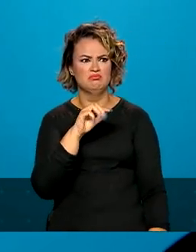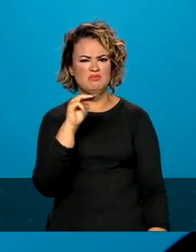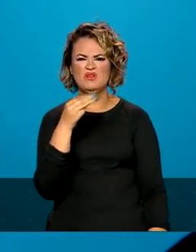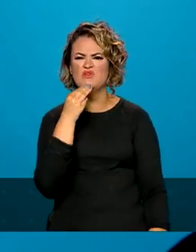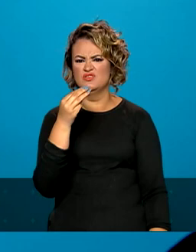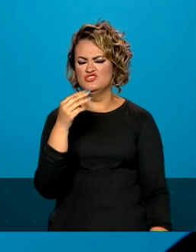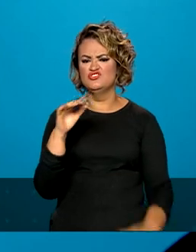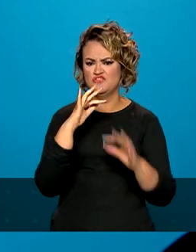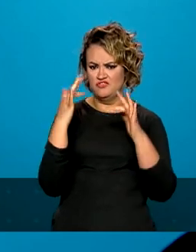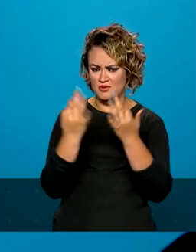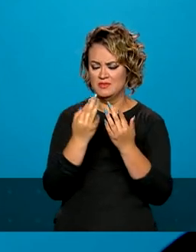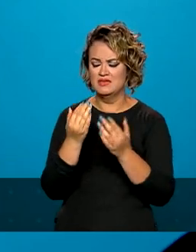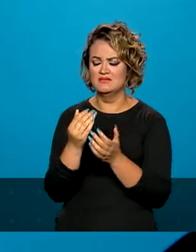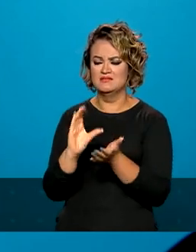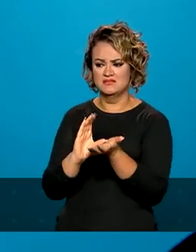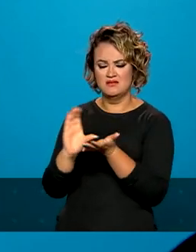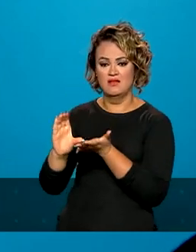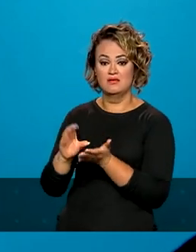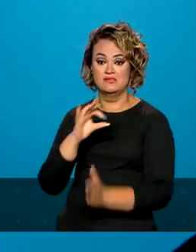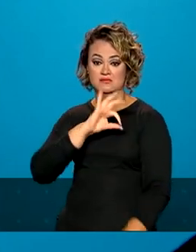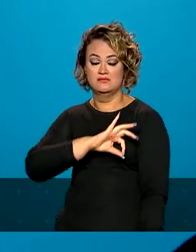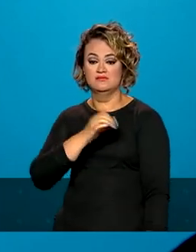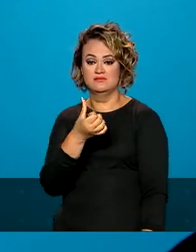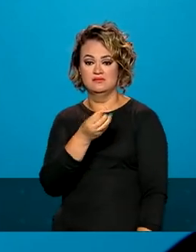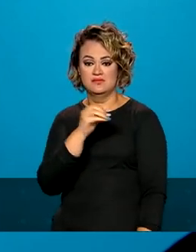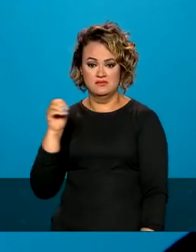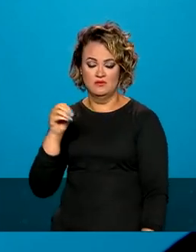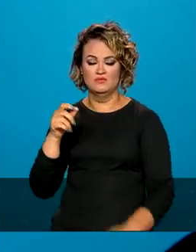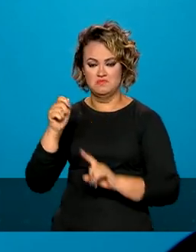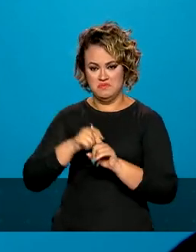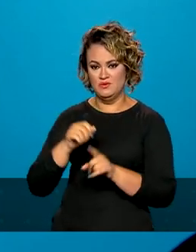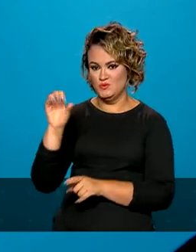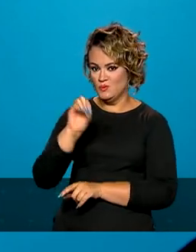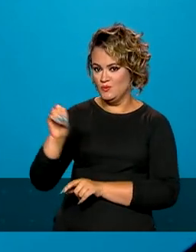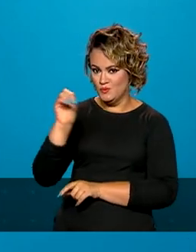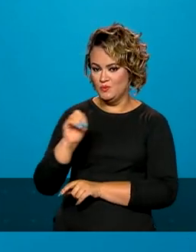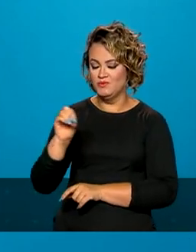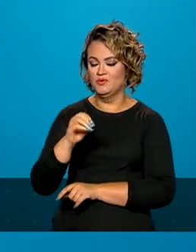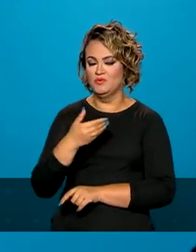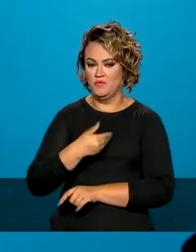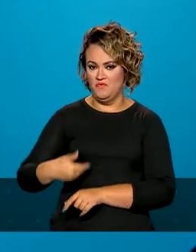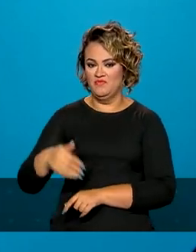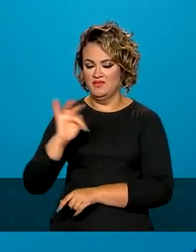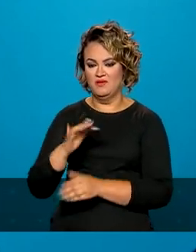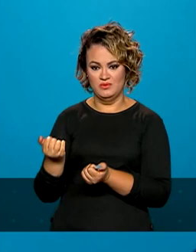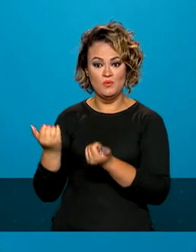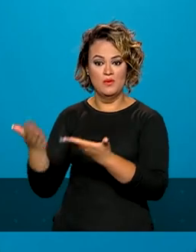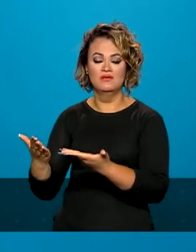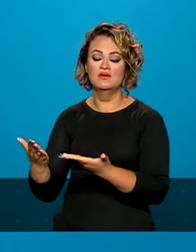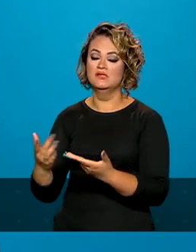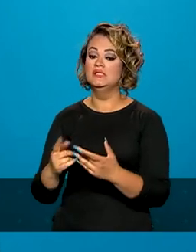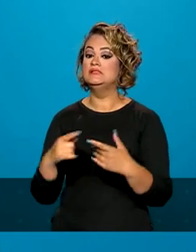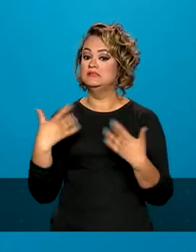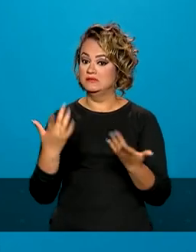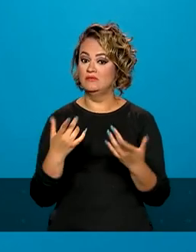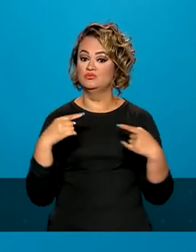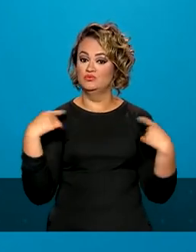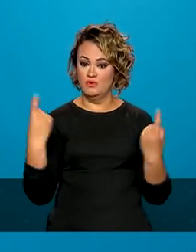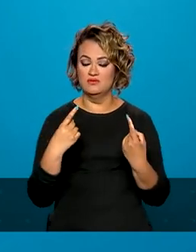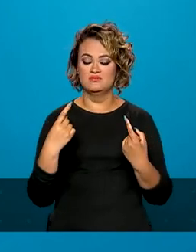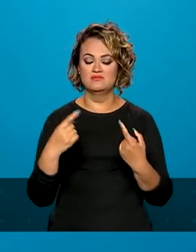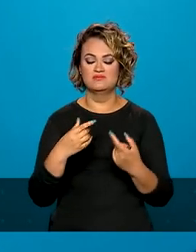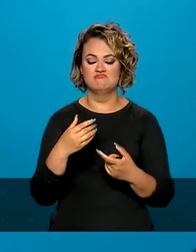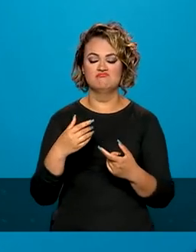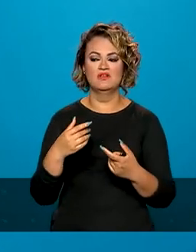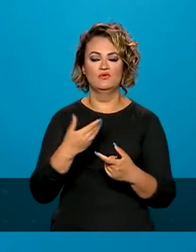receber o recurso mínimo de 600 reais agora no mês de outubro do governo federal. Então, o governo federal